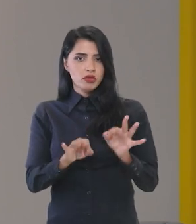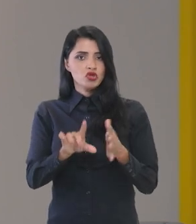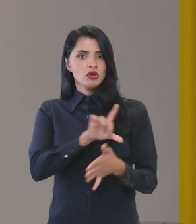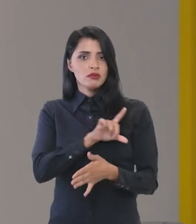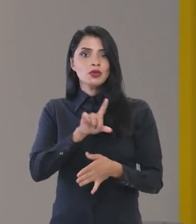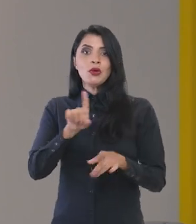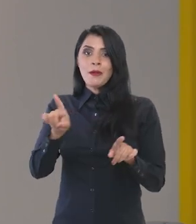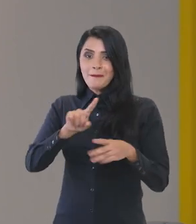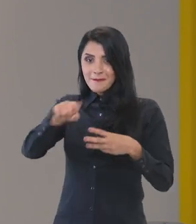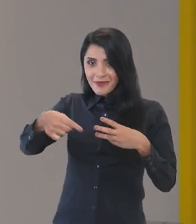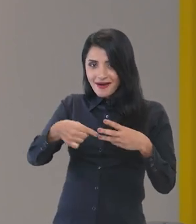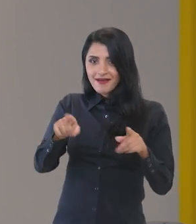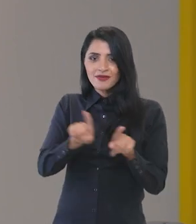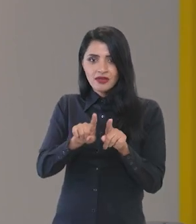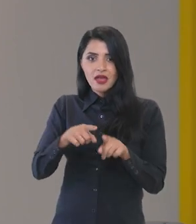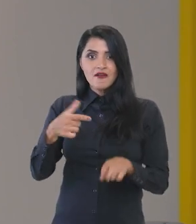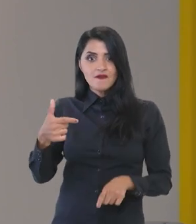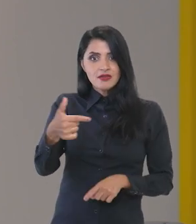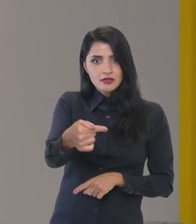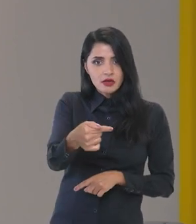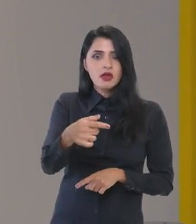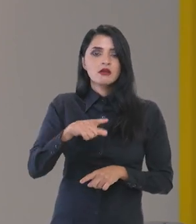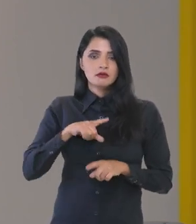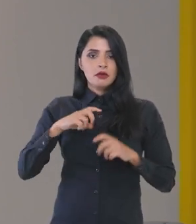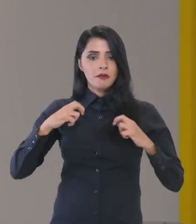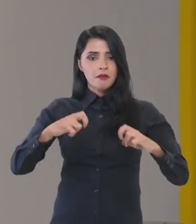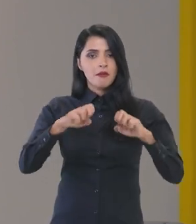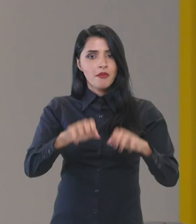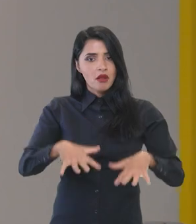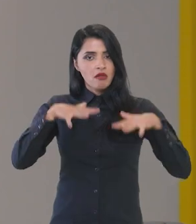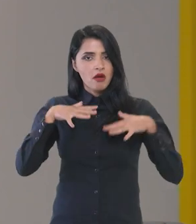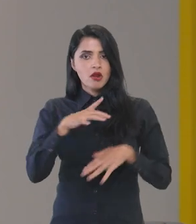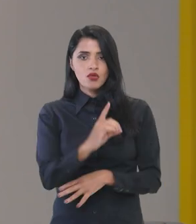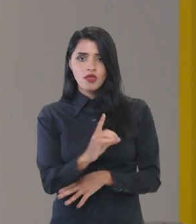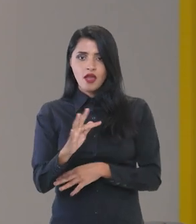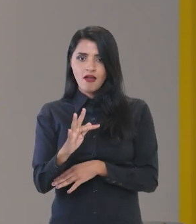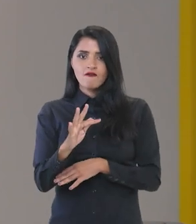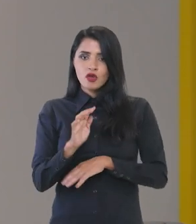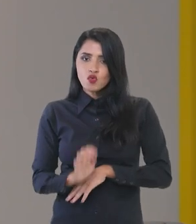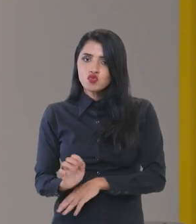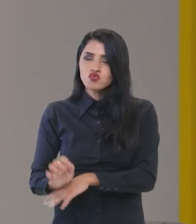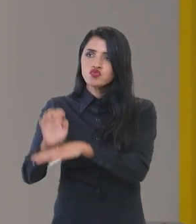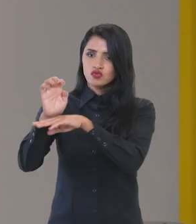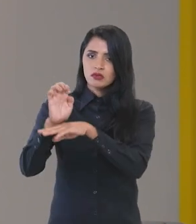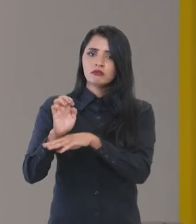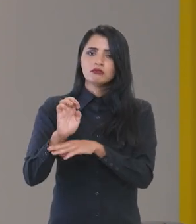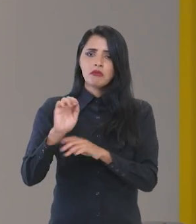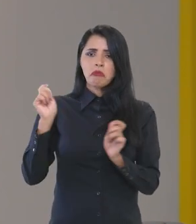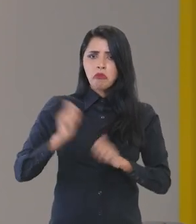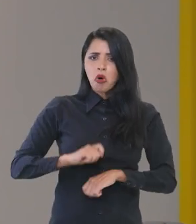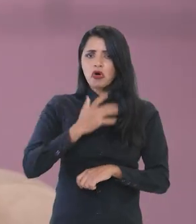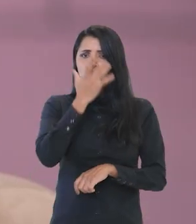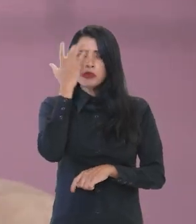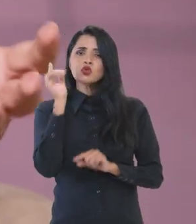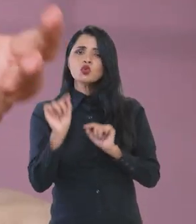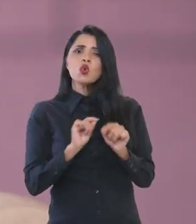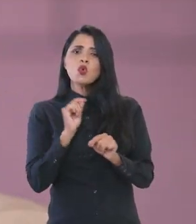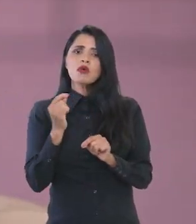disso, essas 27 plenárias no DF e nos estados, elas permitem às pessoas